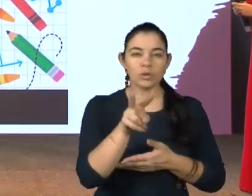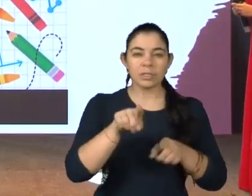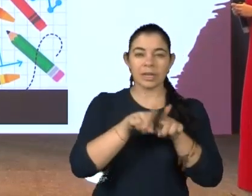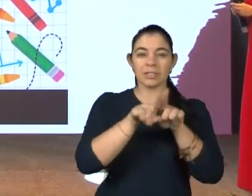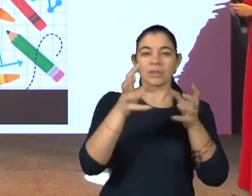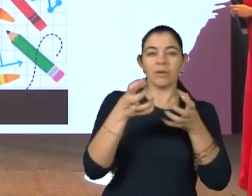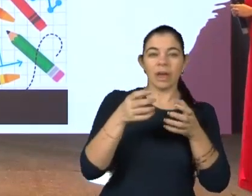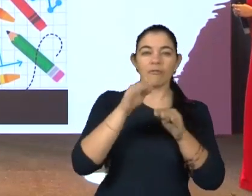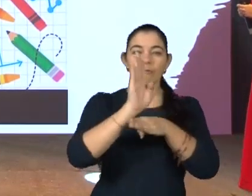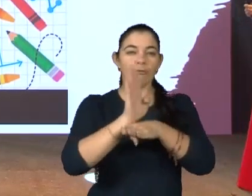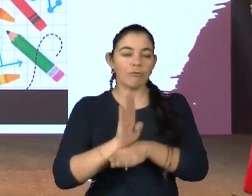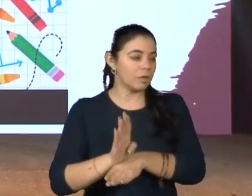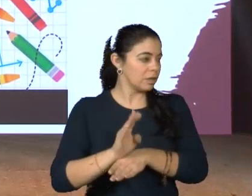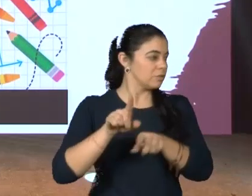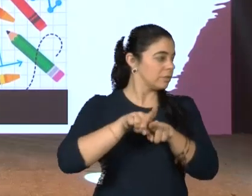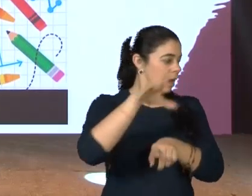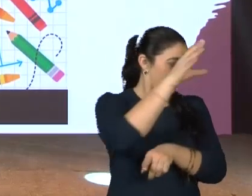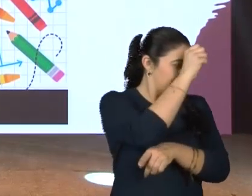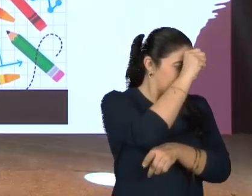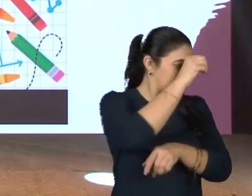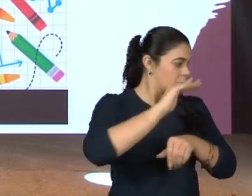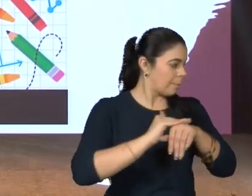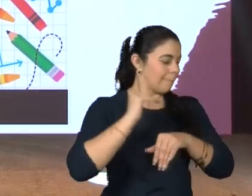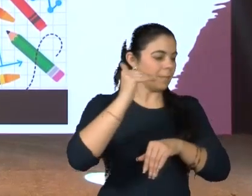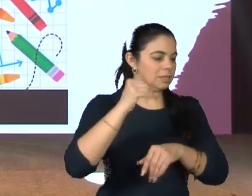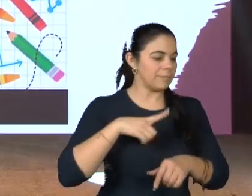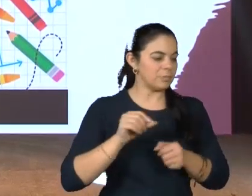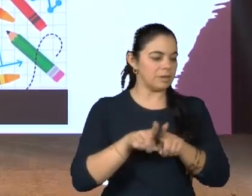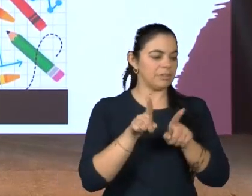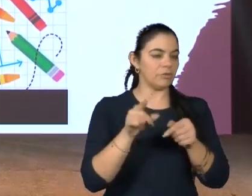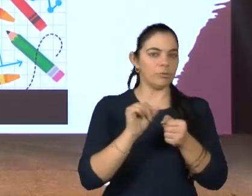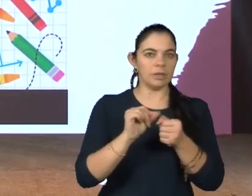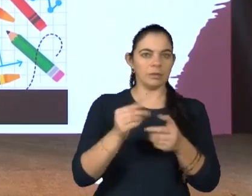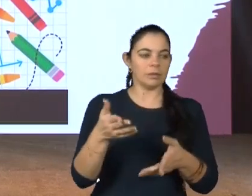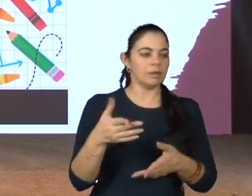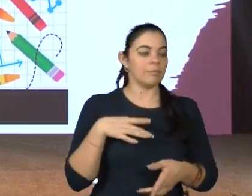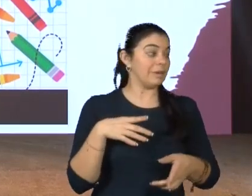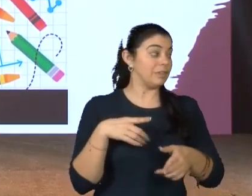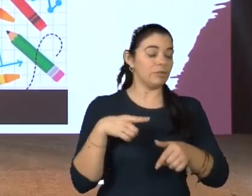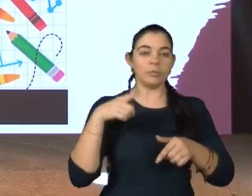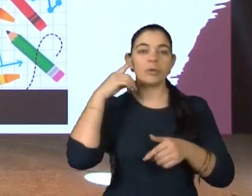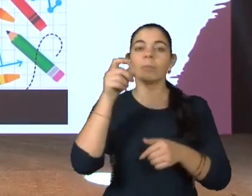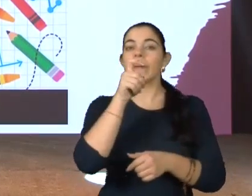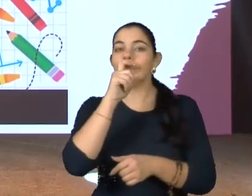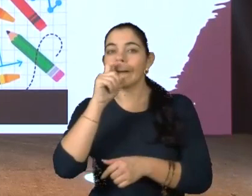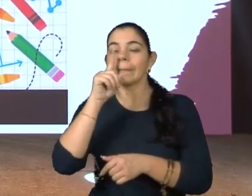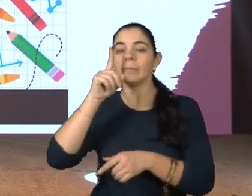alguns vídeos para vocês estarem aprendendo um pouquinho mais e também para fazer atividade junto com o papai e com a mamãe.